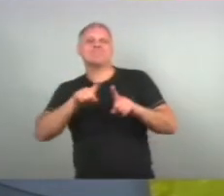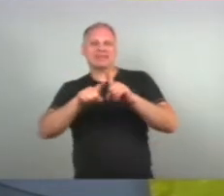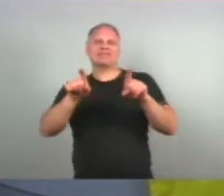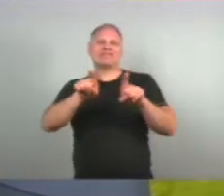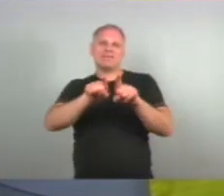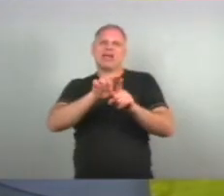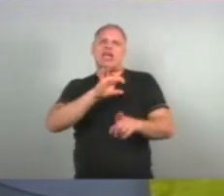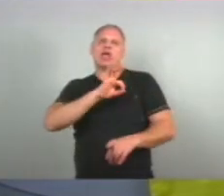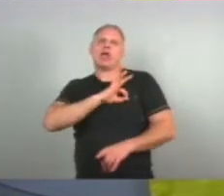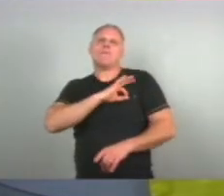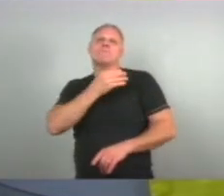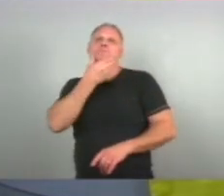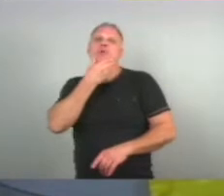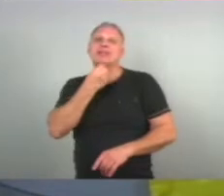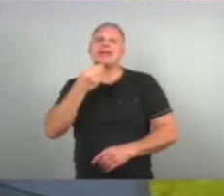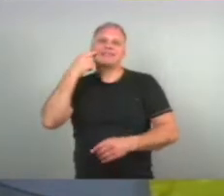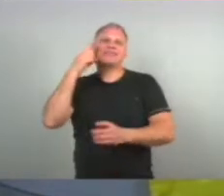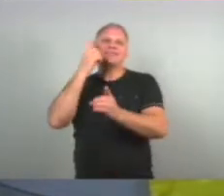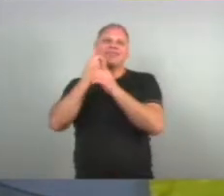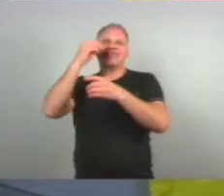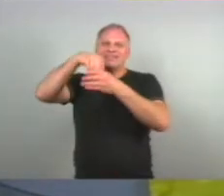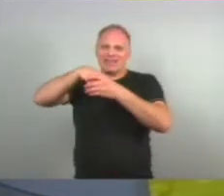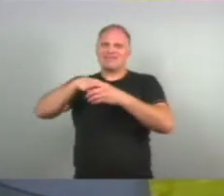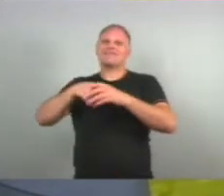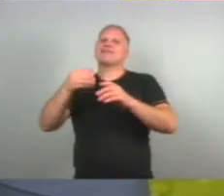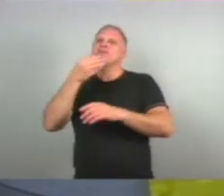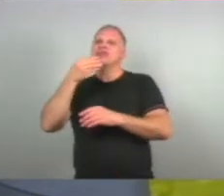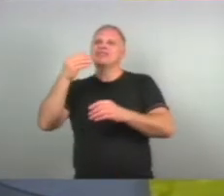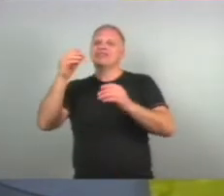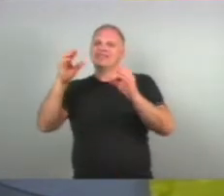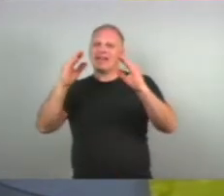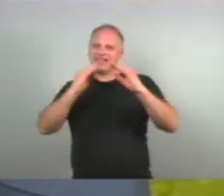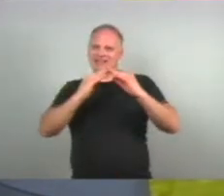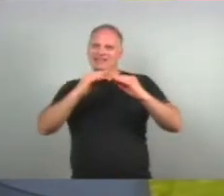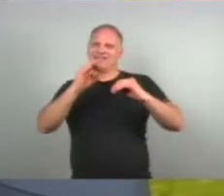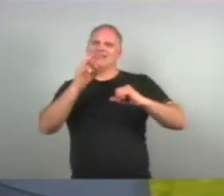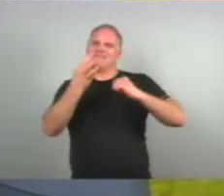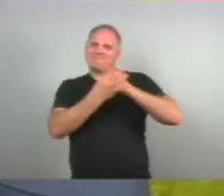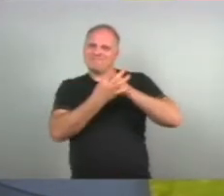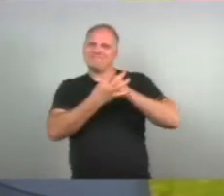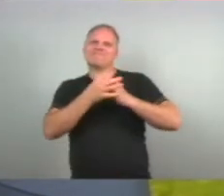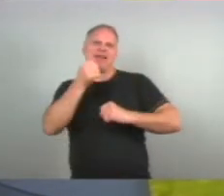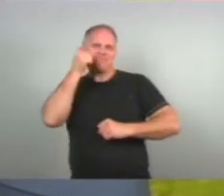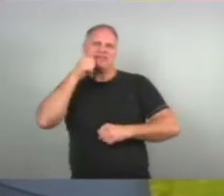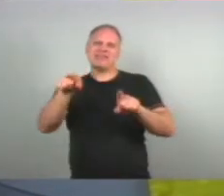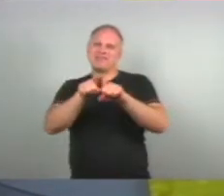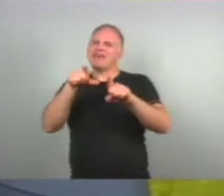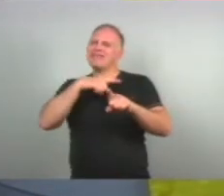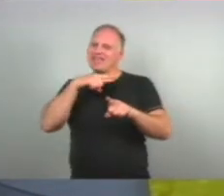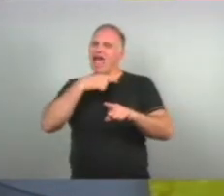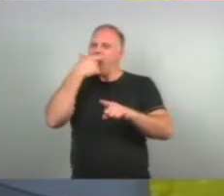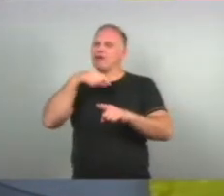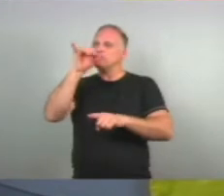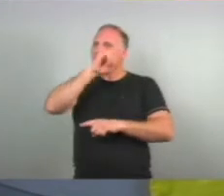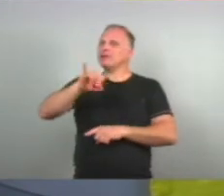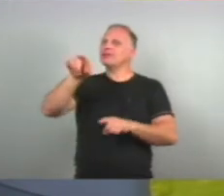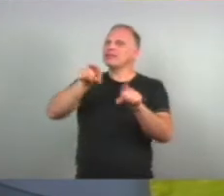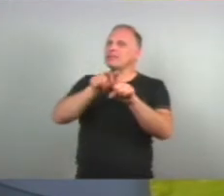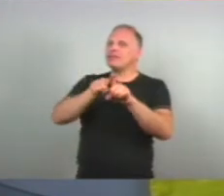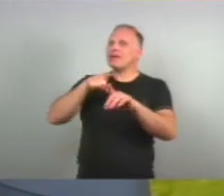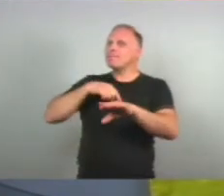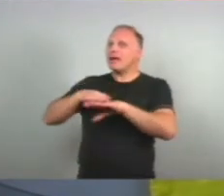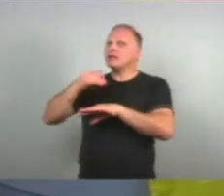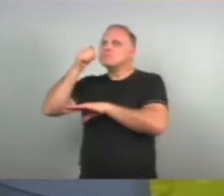encontra A figura masculina Dentro da delegacia da mulher também E isso é bem importante Porque o pessoal acha Que vai ser acolhido Às vezes mais por